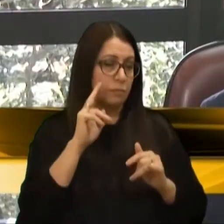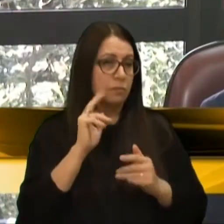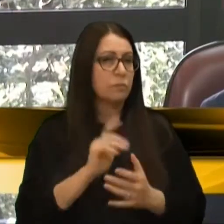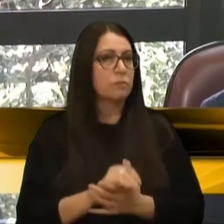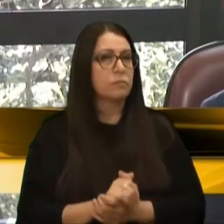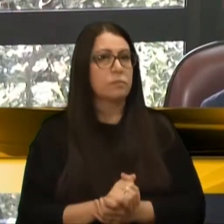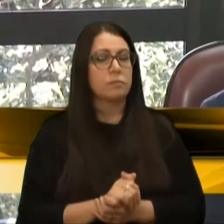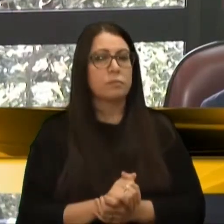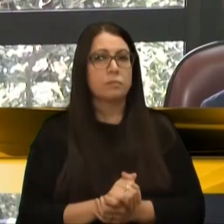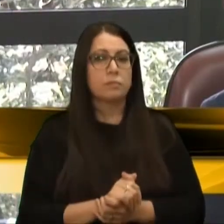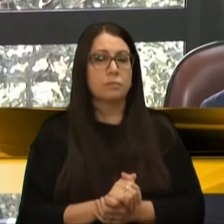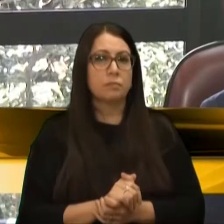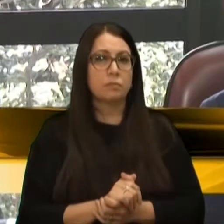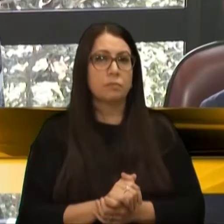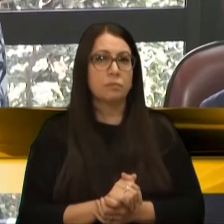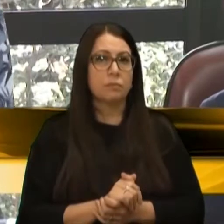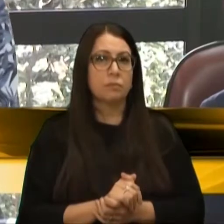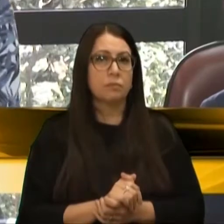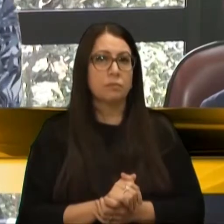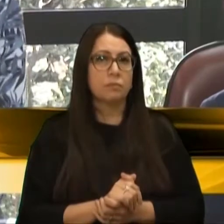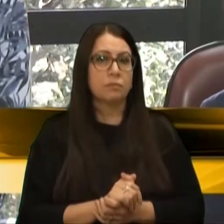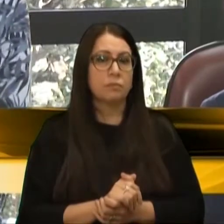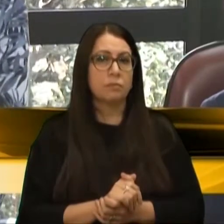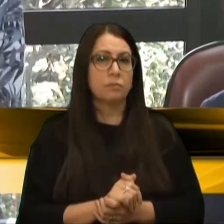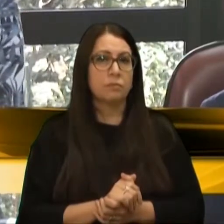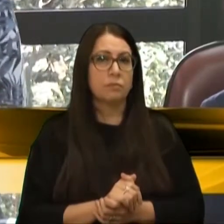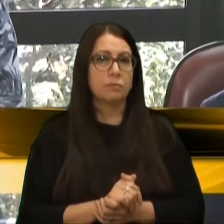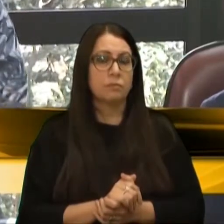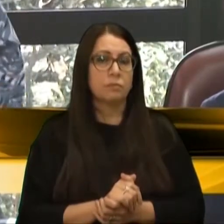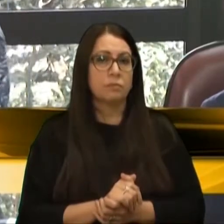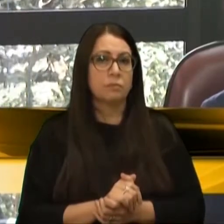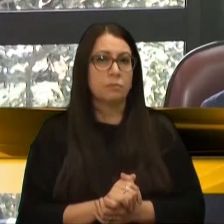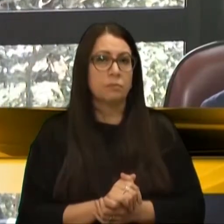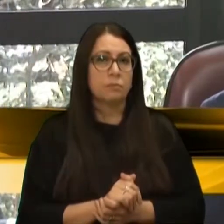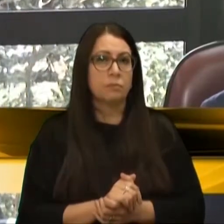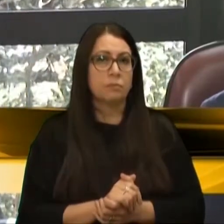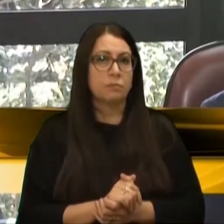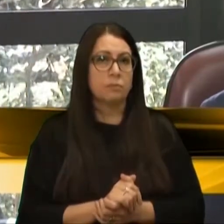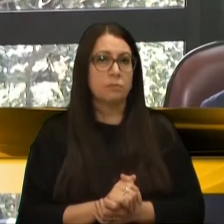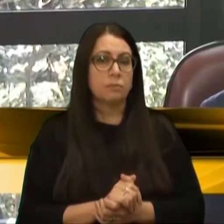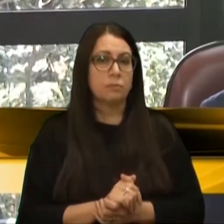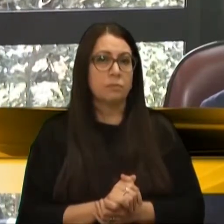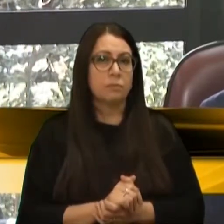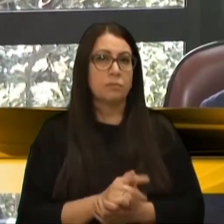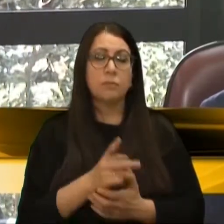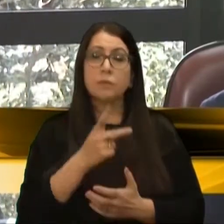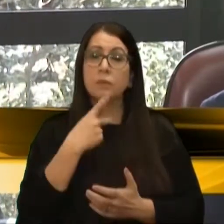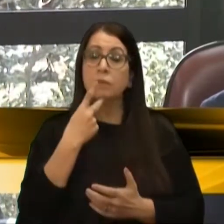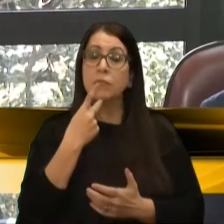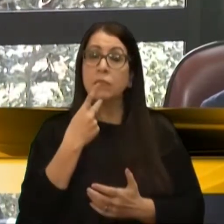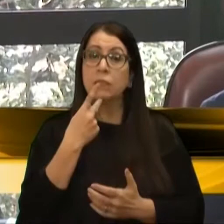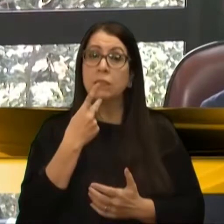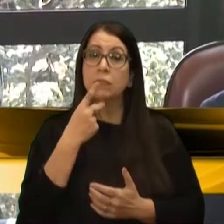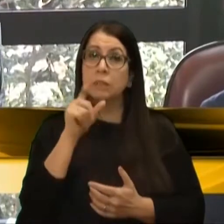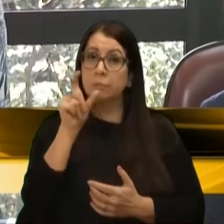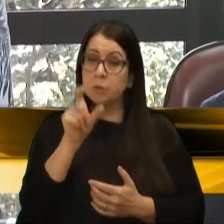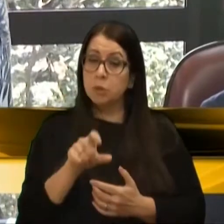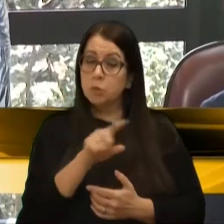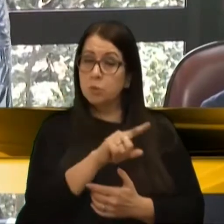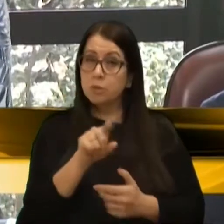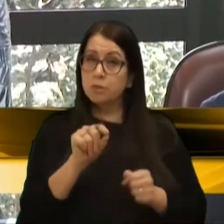e dizer que essas pessoas que fazem, como está dizendo,